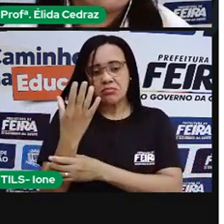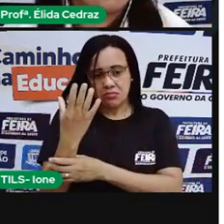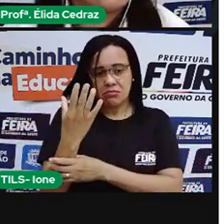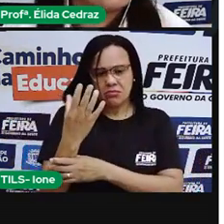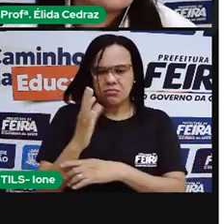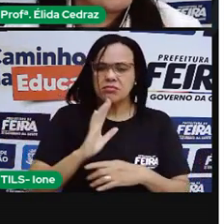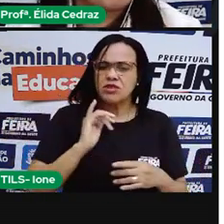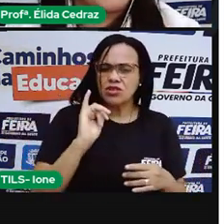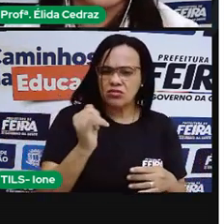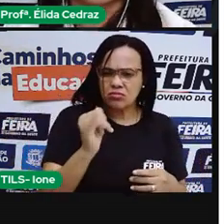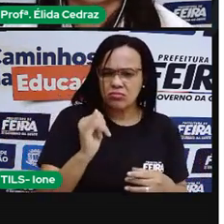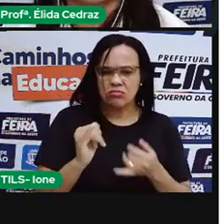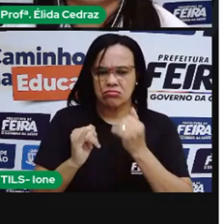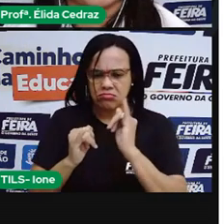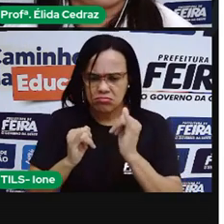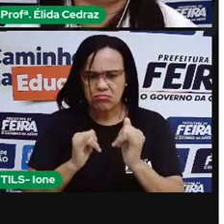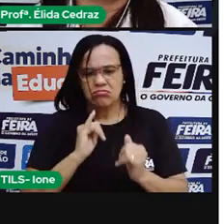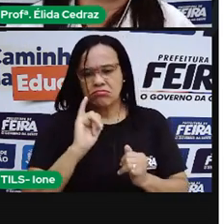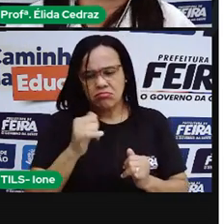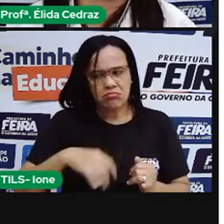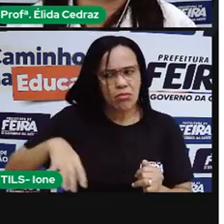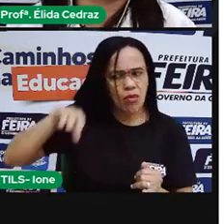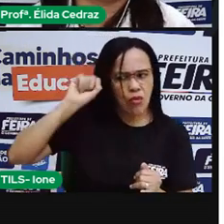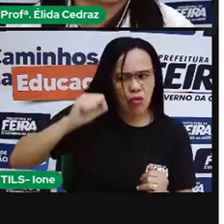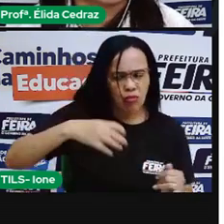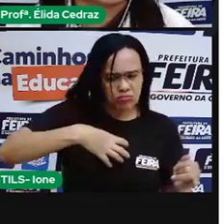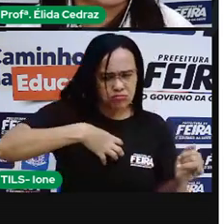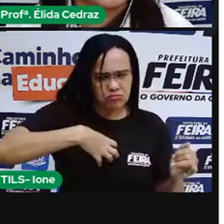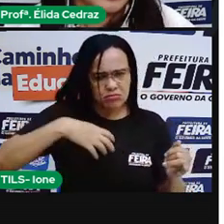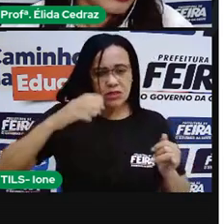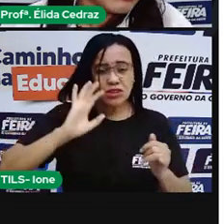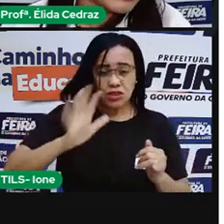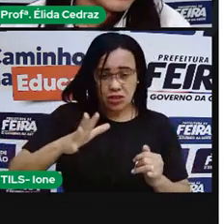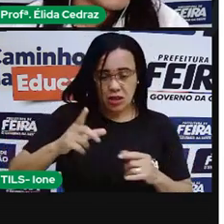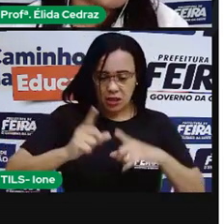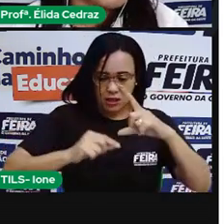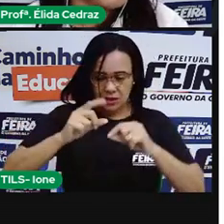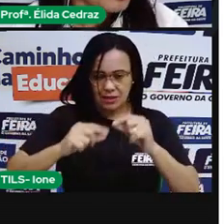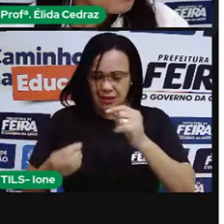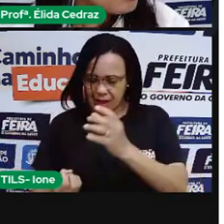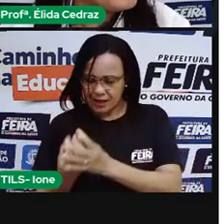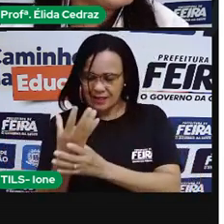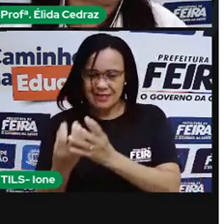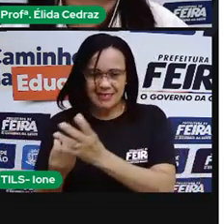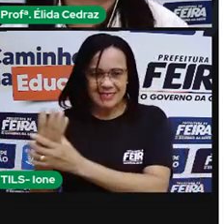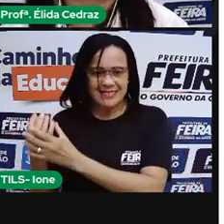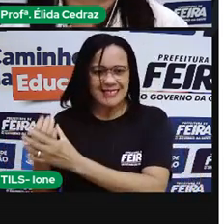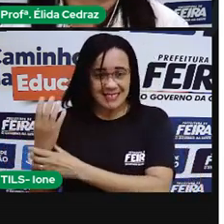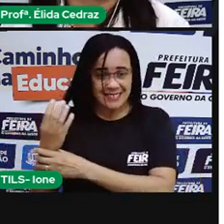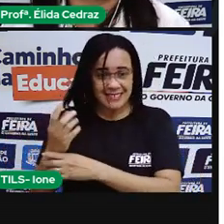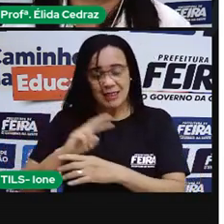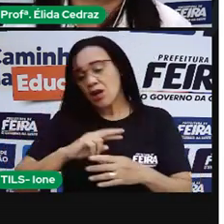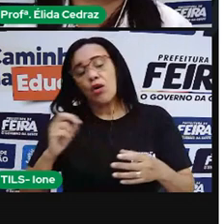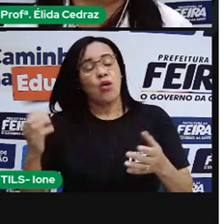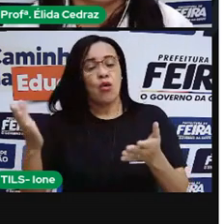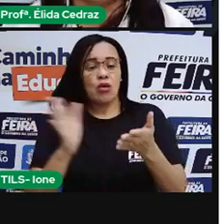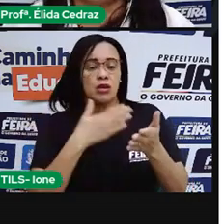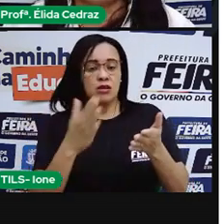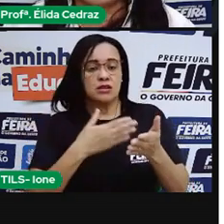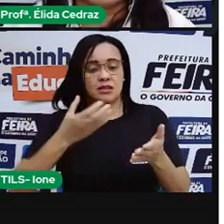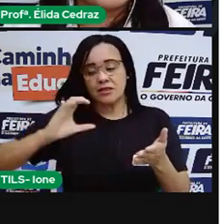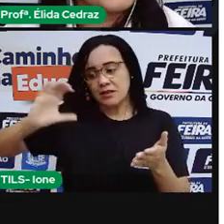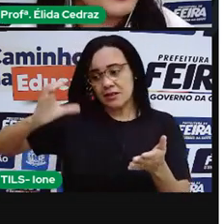outro conto que fale sobre a origem das estrelas? Você já viu em algum livro de ciências,